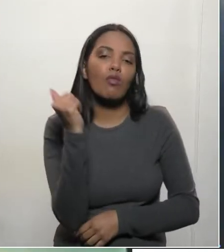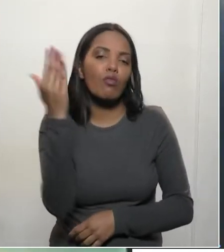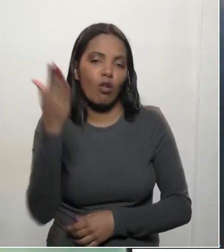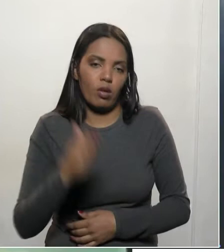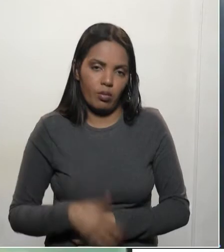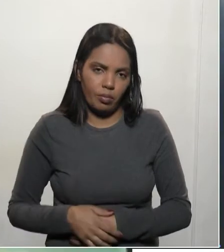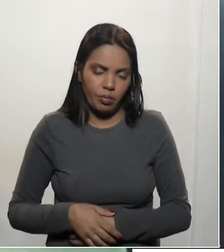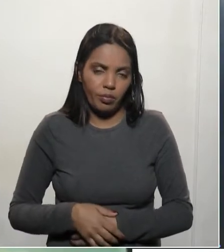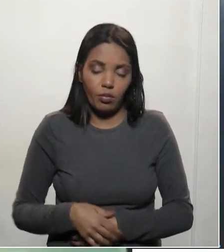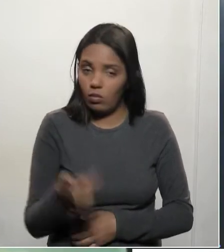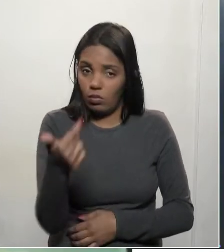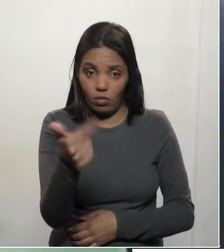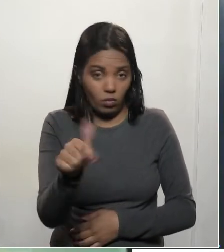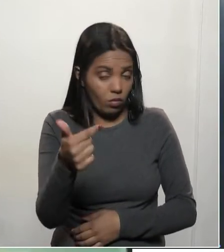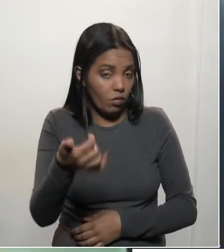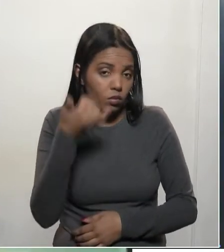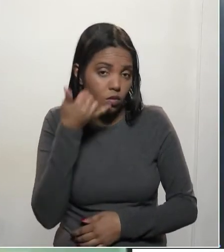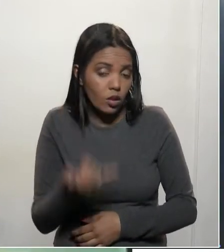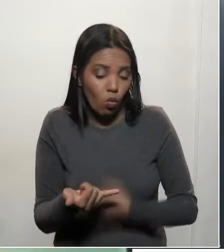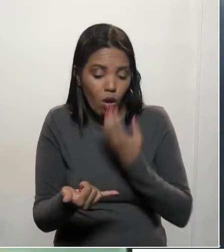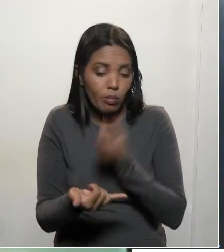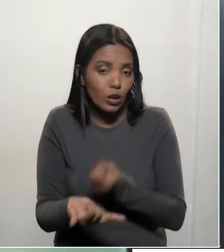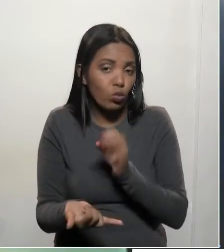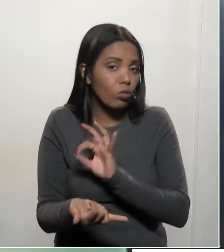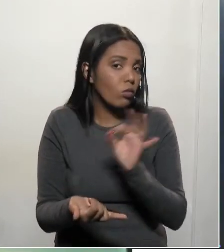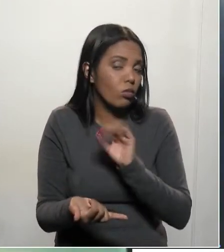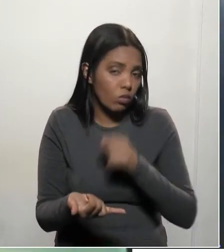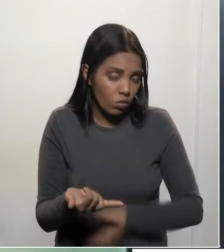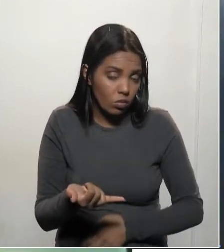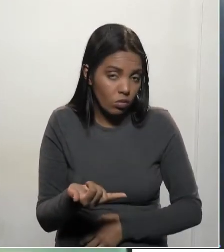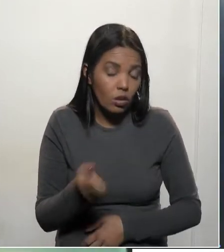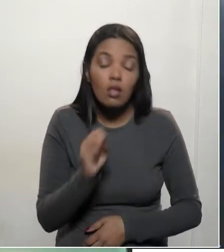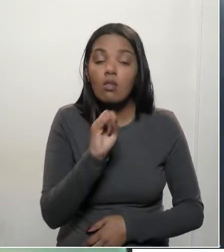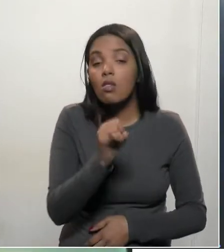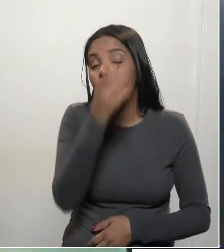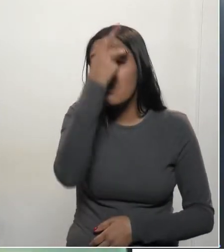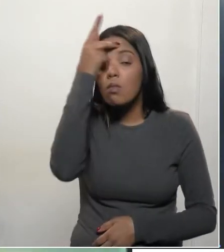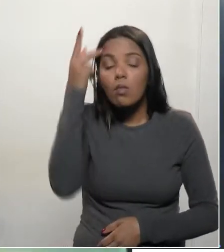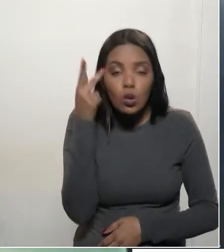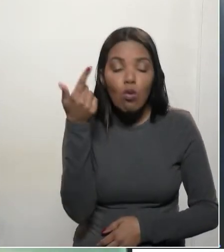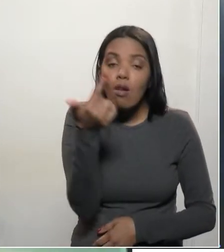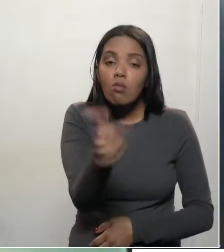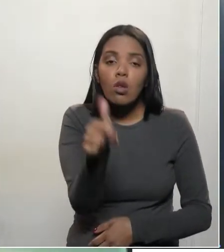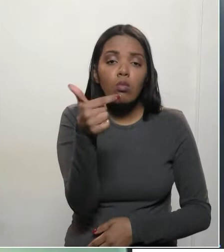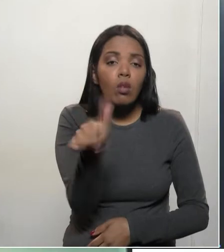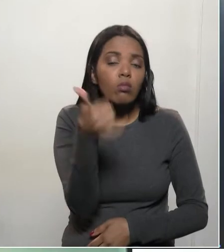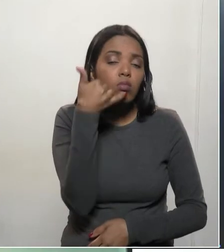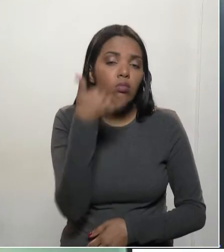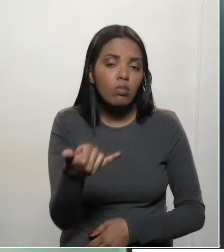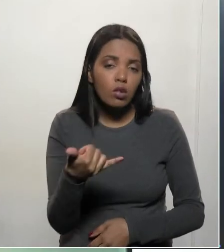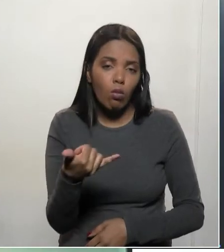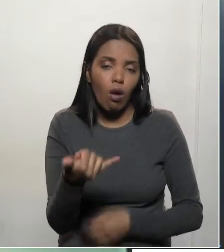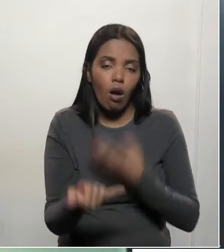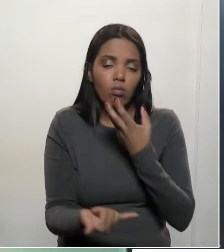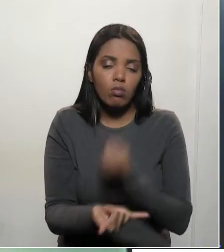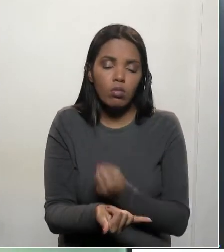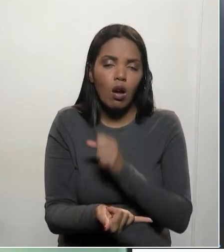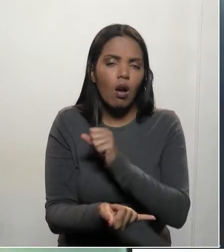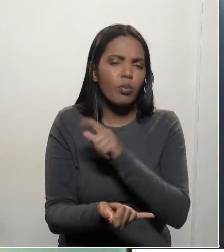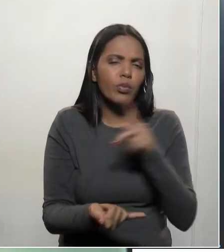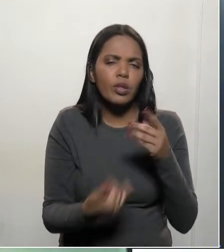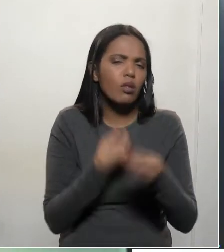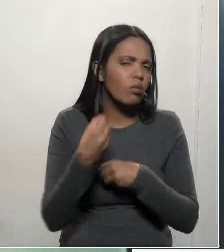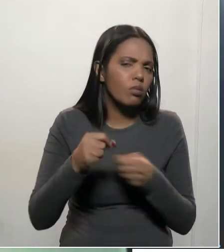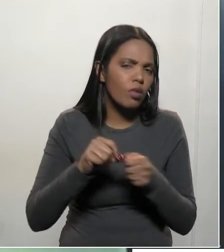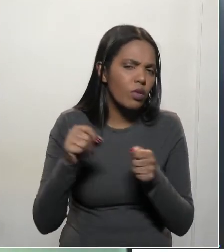o aplicativo no seu celular, se algumas pessoas não têm celular, com o aplicativo que vai acontecer.